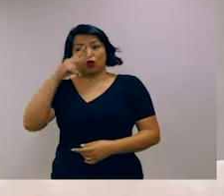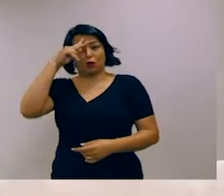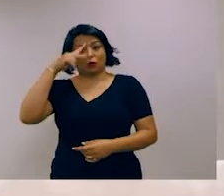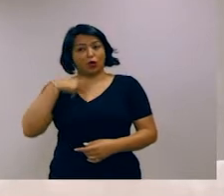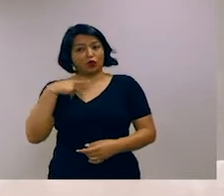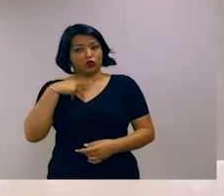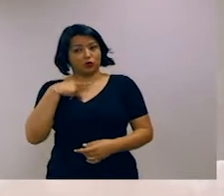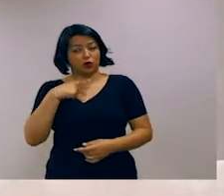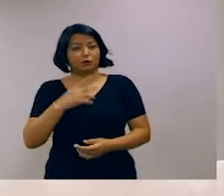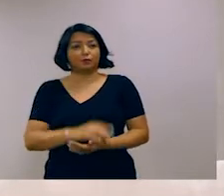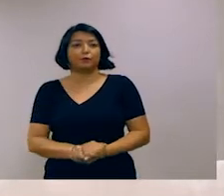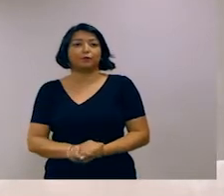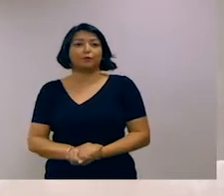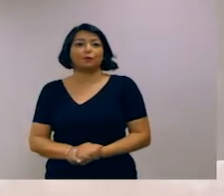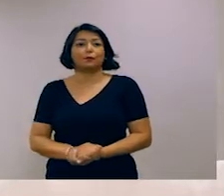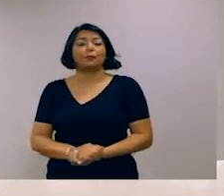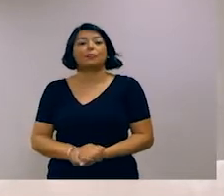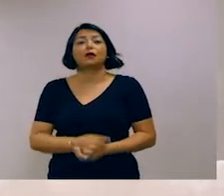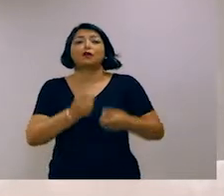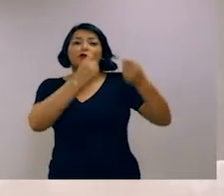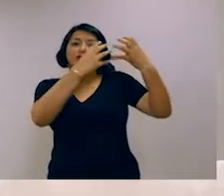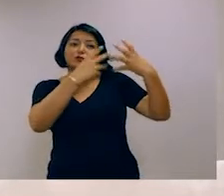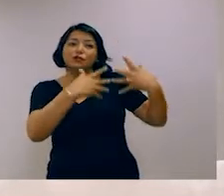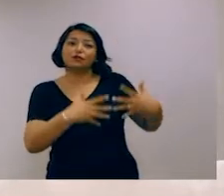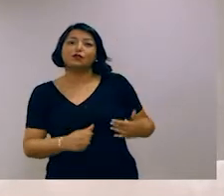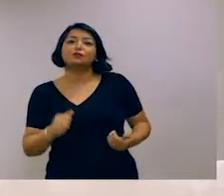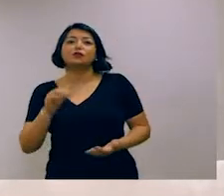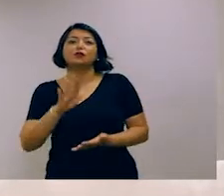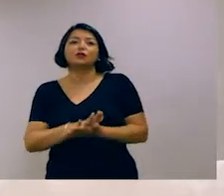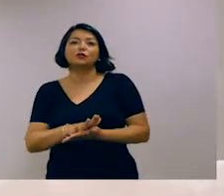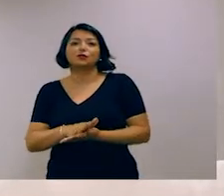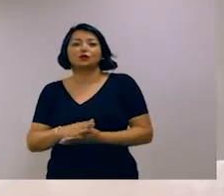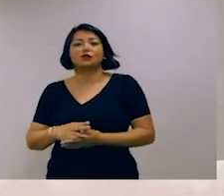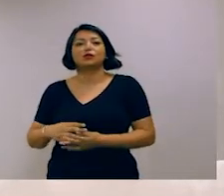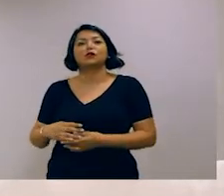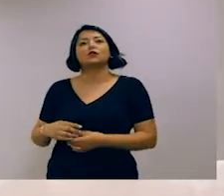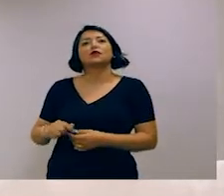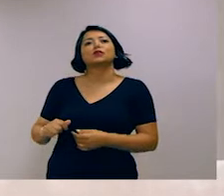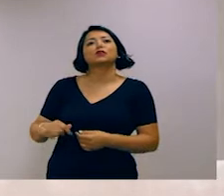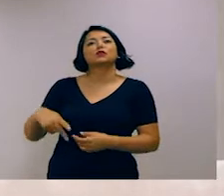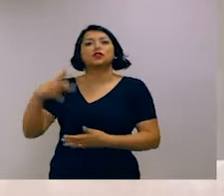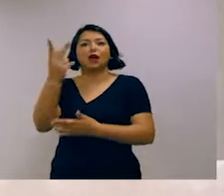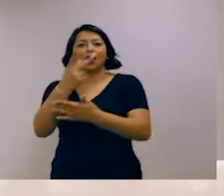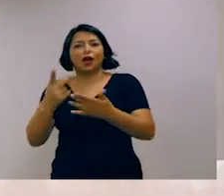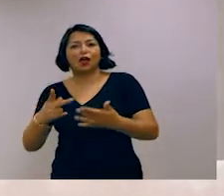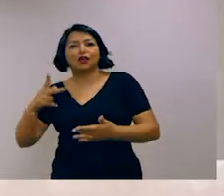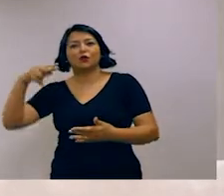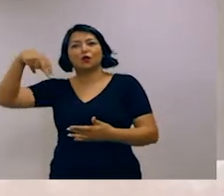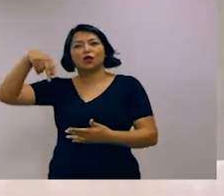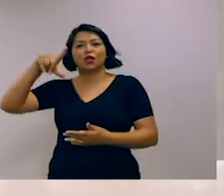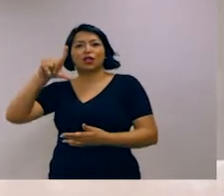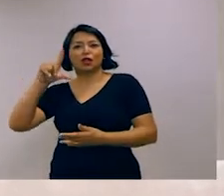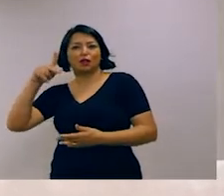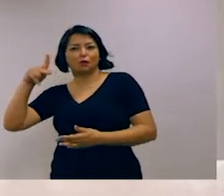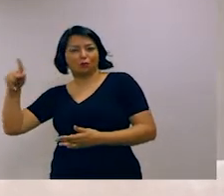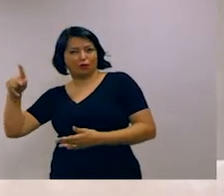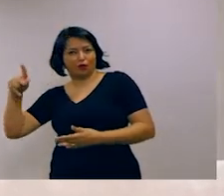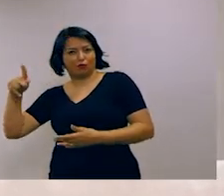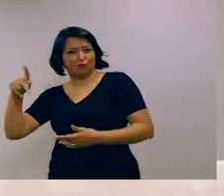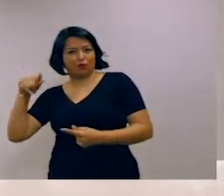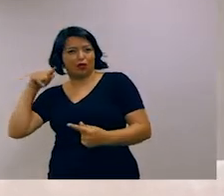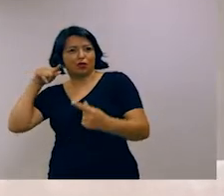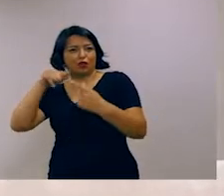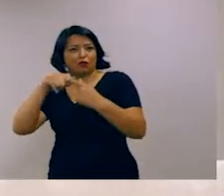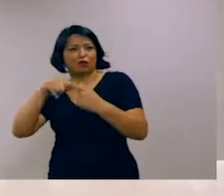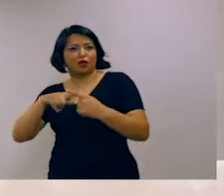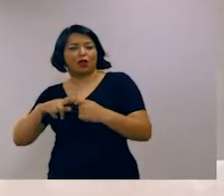estado da arte de NLP, processamento de linguagem natural, para identificar novas oportunidades, expandir a visão do potencial de NLP, de